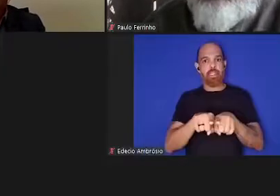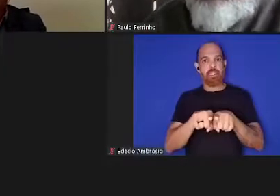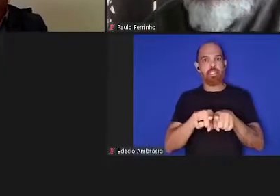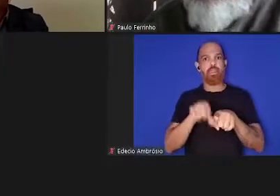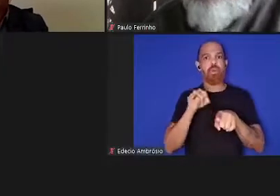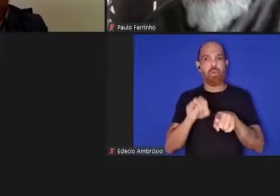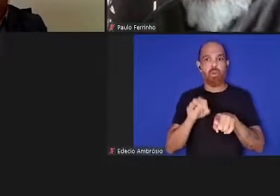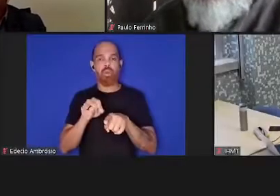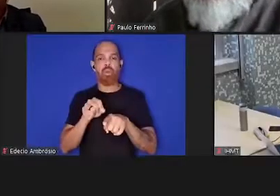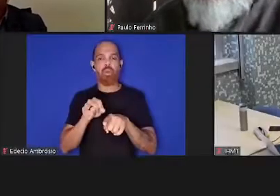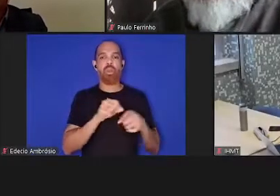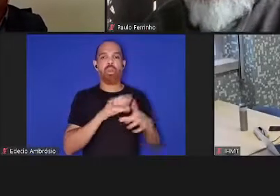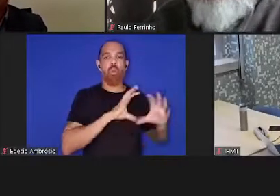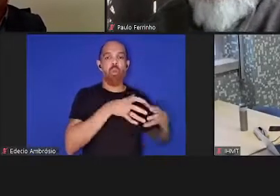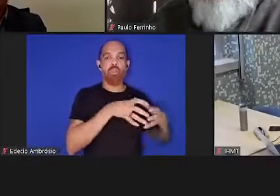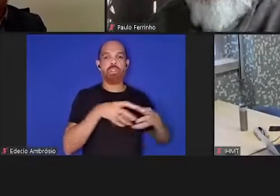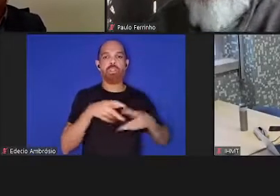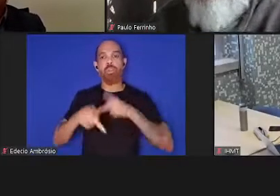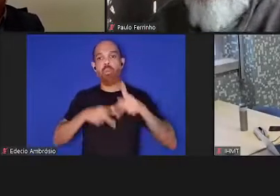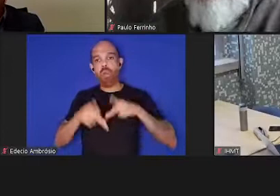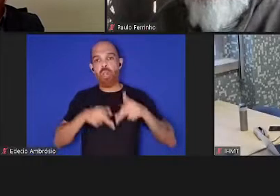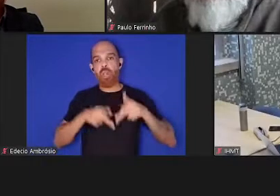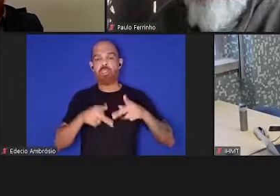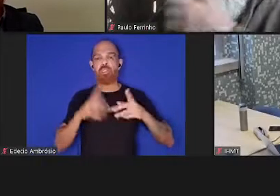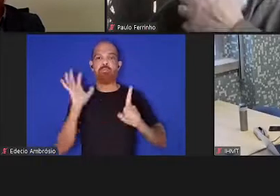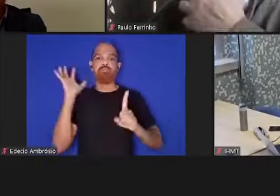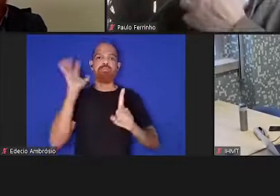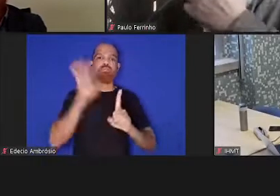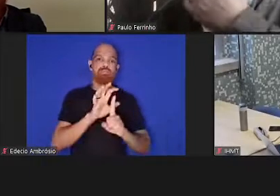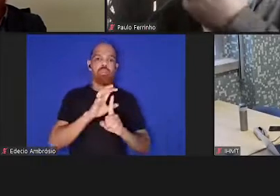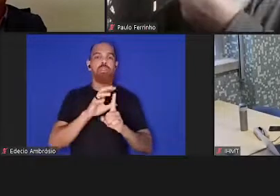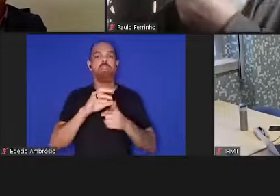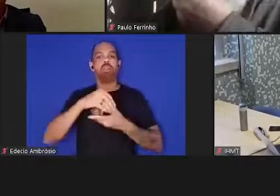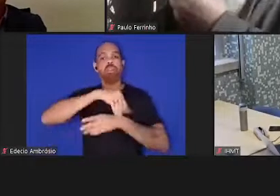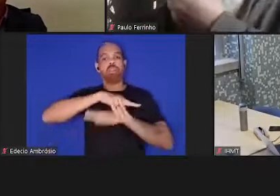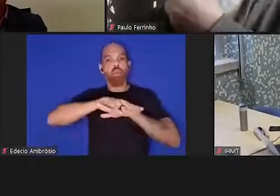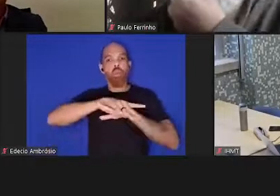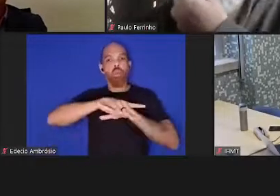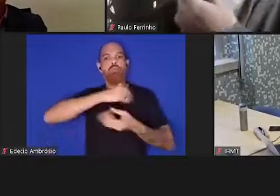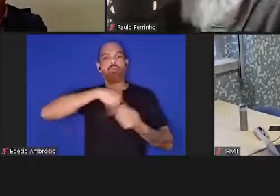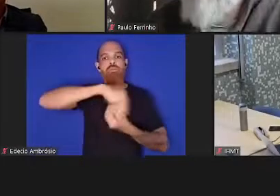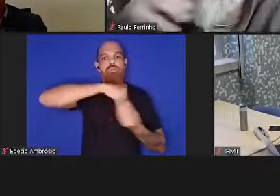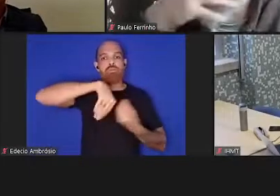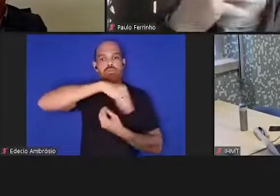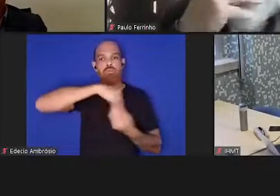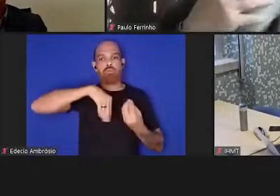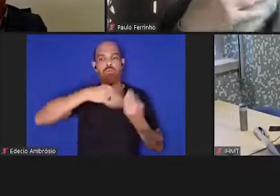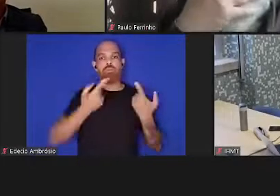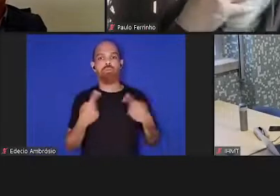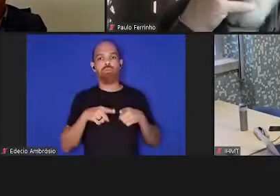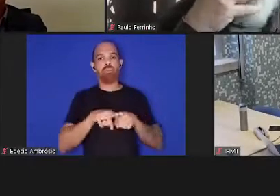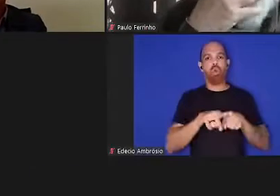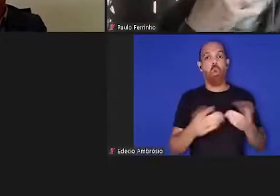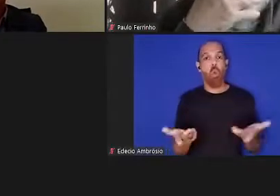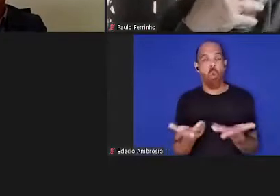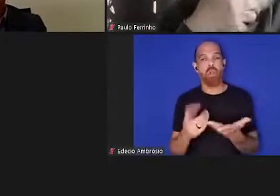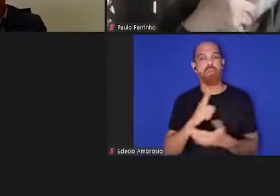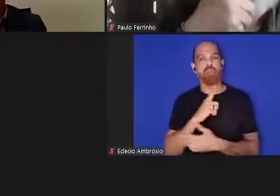e populações atingidas por estas sindomias que hoje adquirem uma dimensão